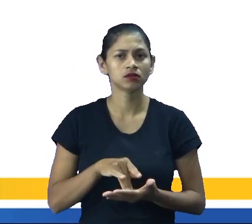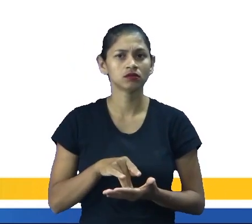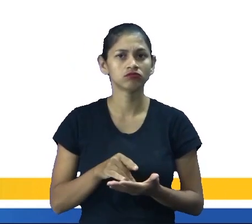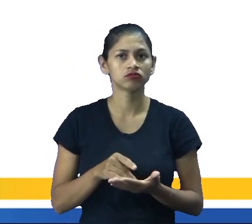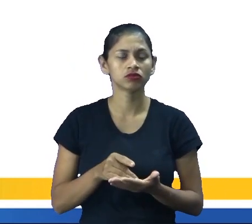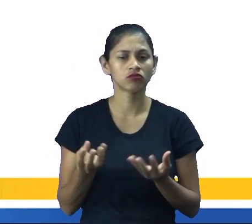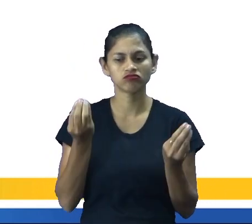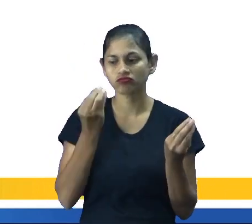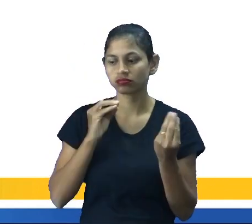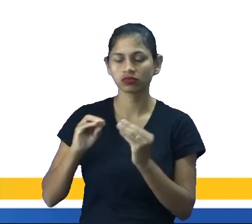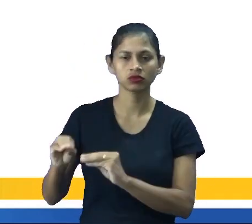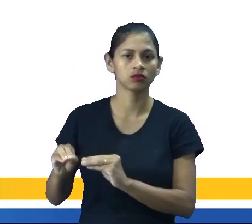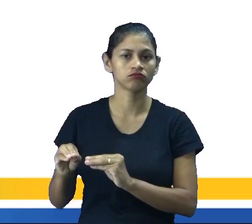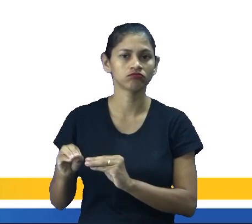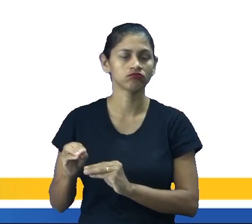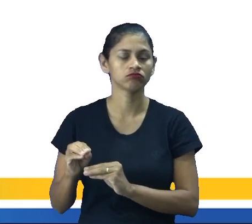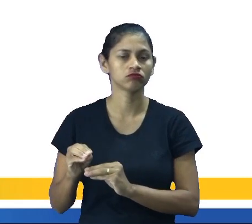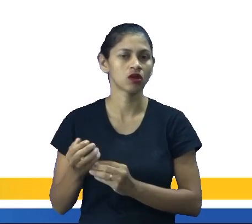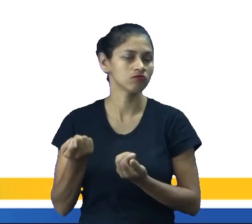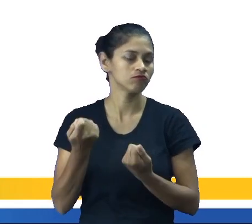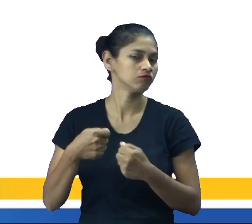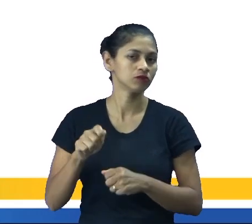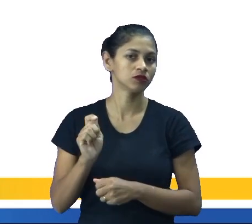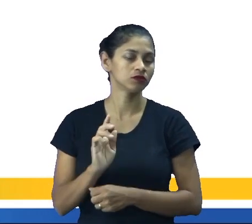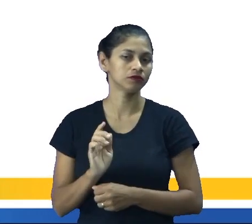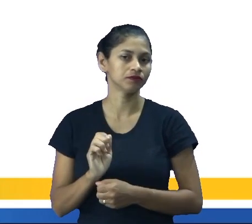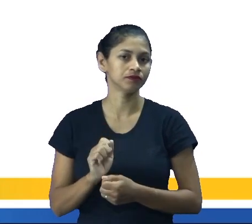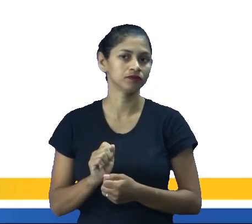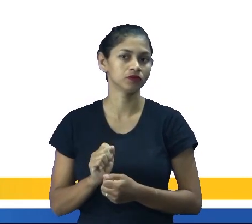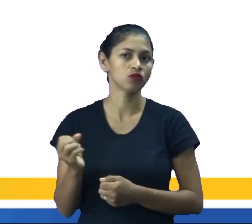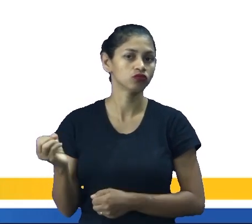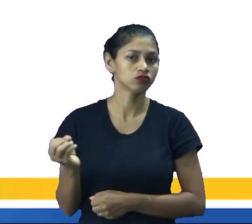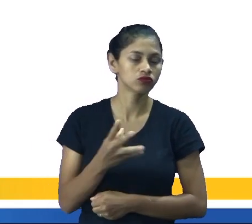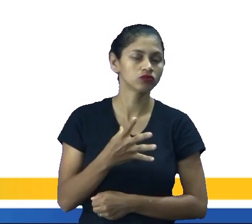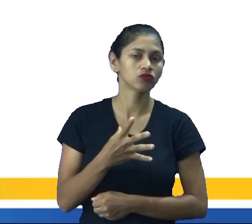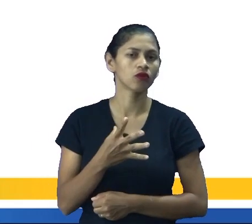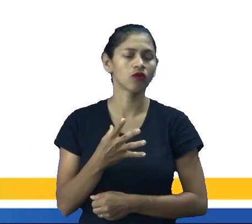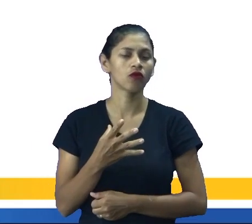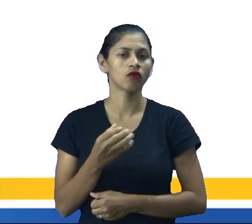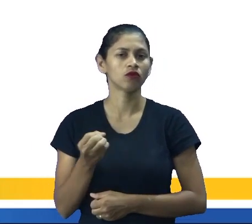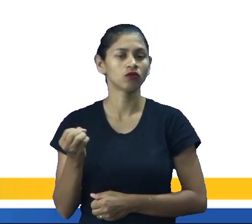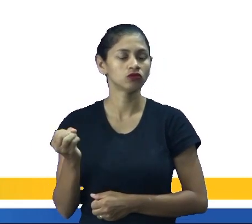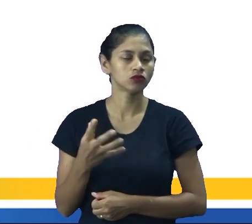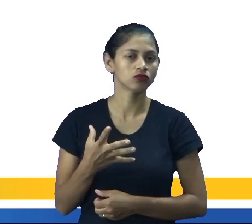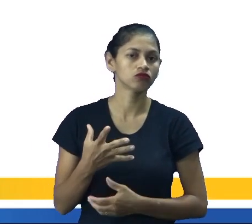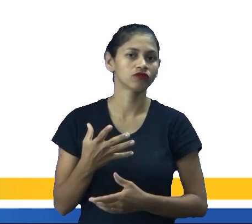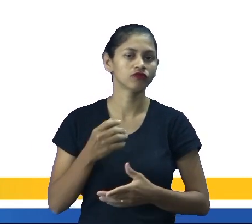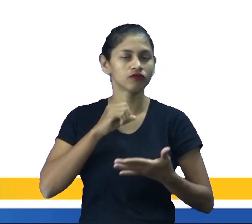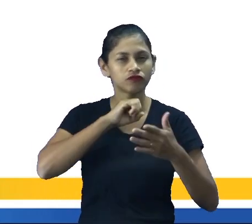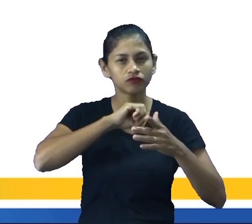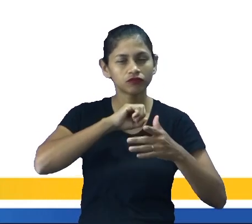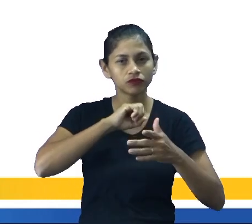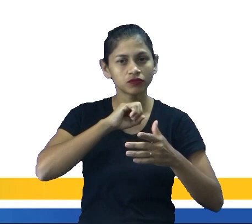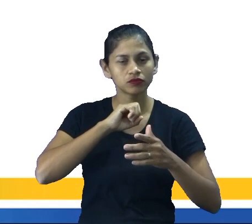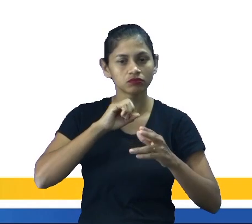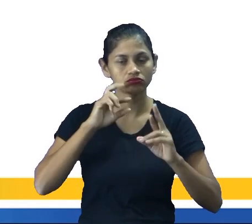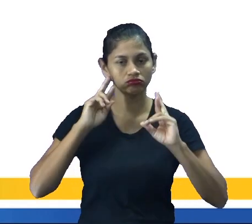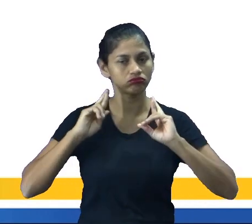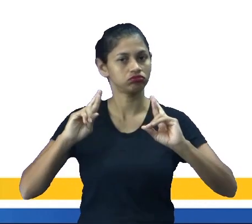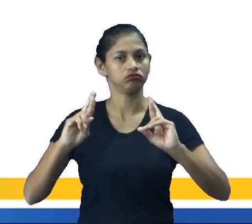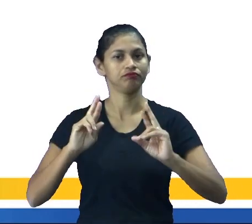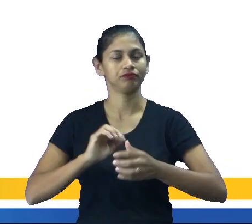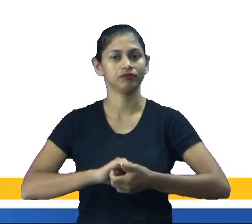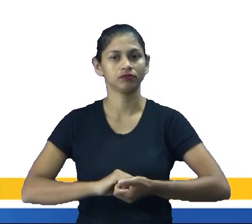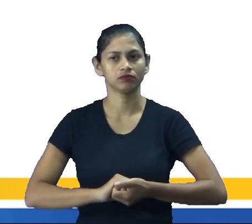com a chegada de algo novo e de realizações. Por esse motivo, diversas pessoas costumam